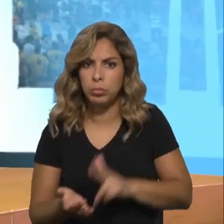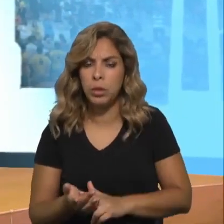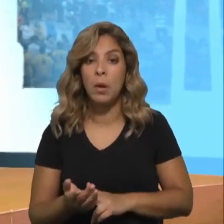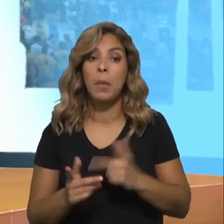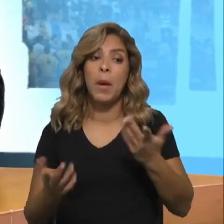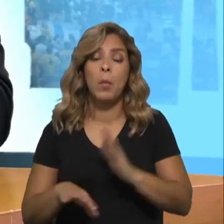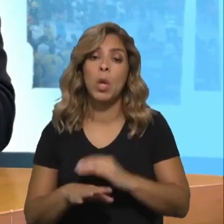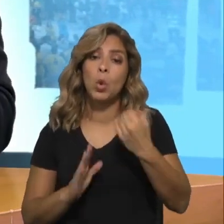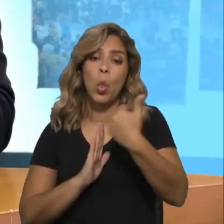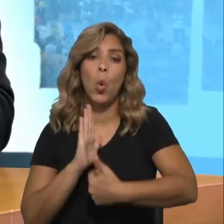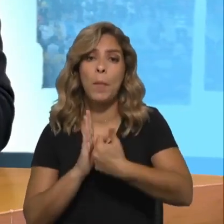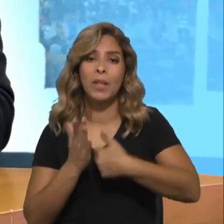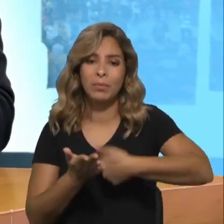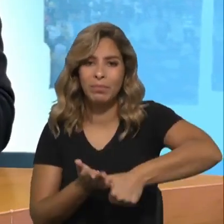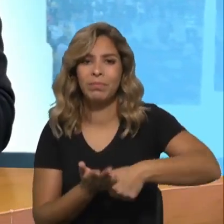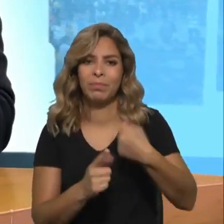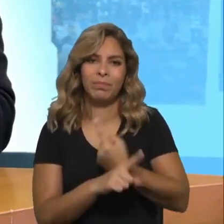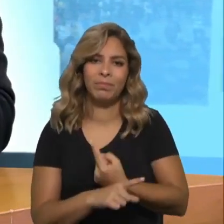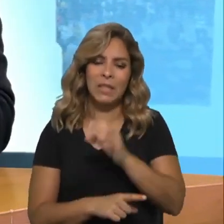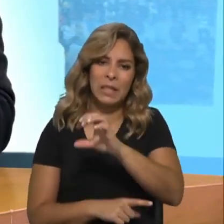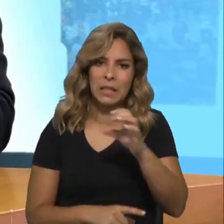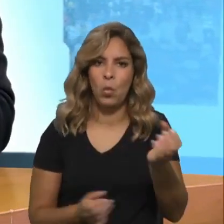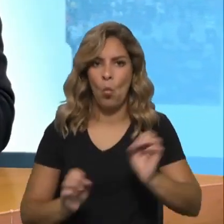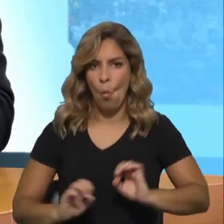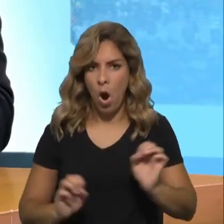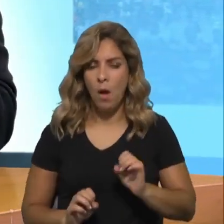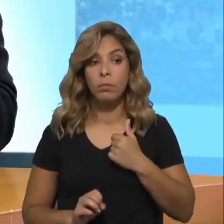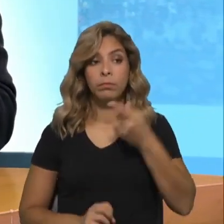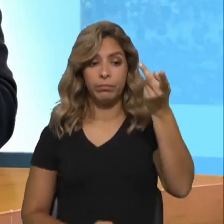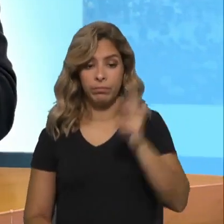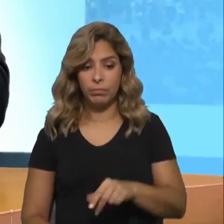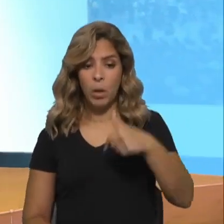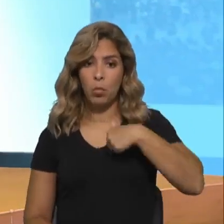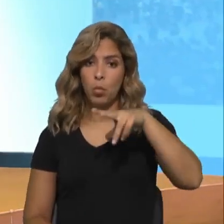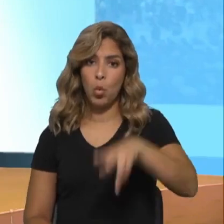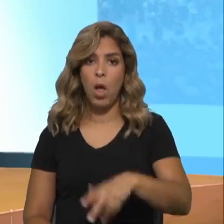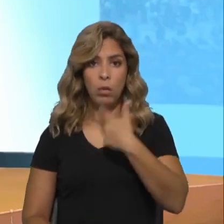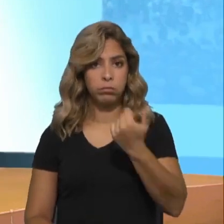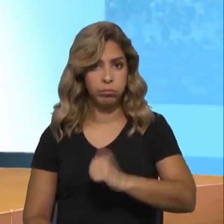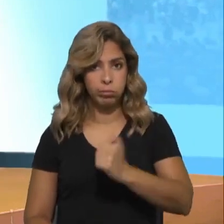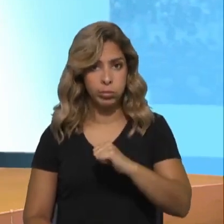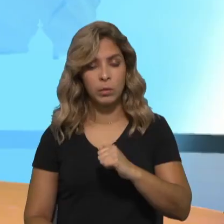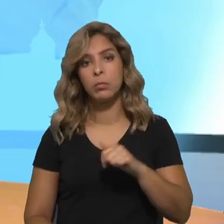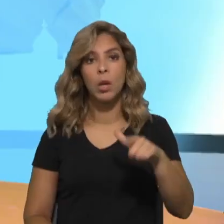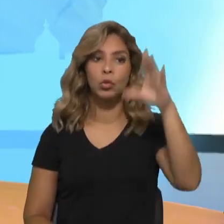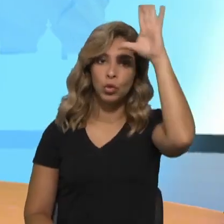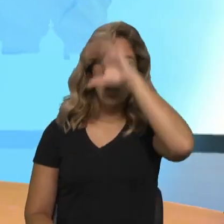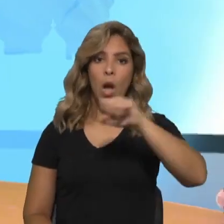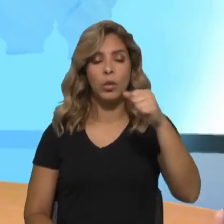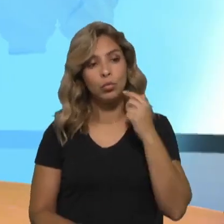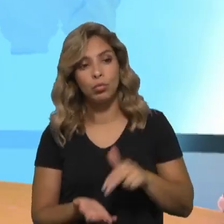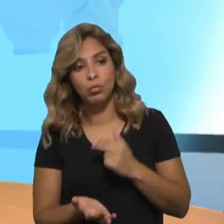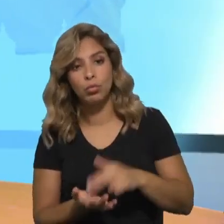documentais, não é permitida a sua permanência no território português, ou entrada, portanto, estão à guarda do Estado. Portanto,